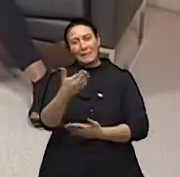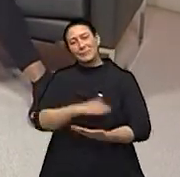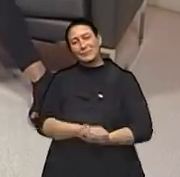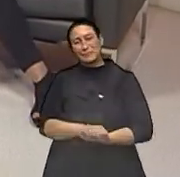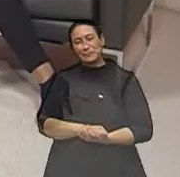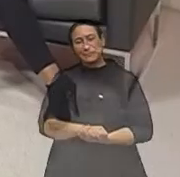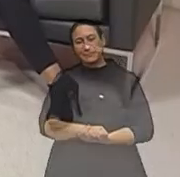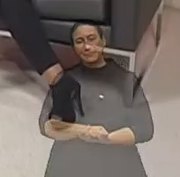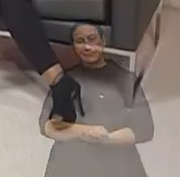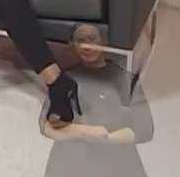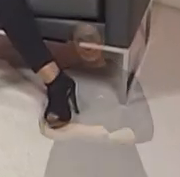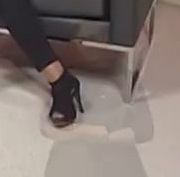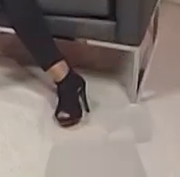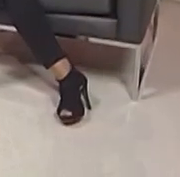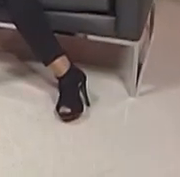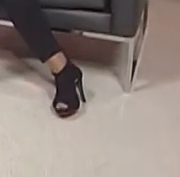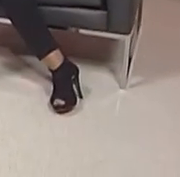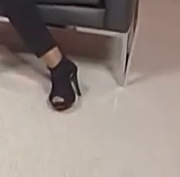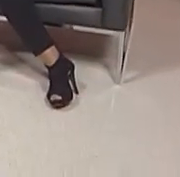Obrigada.